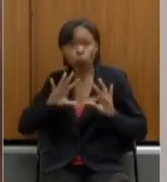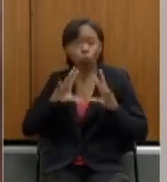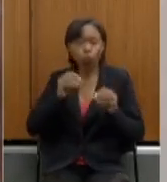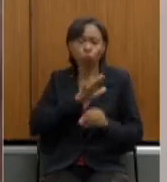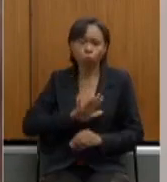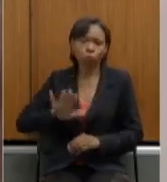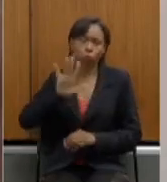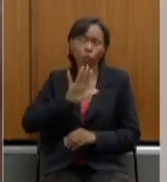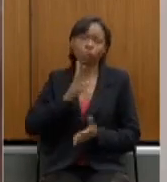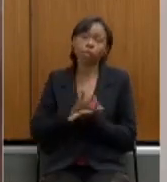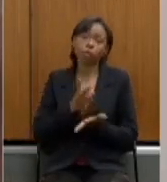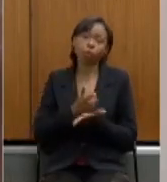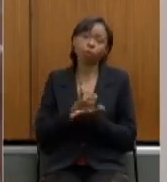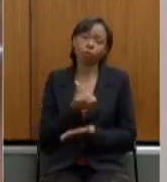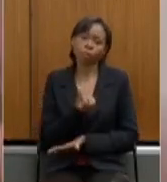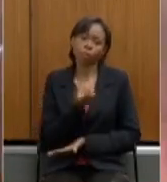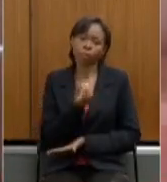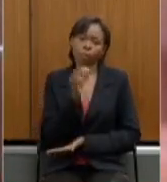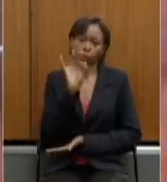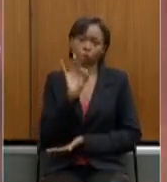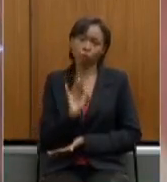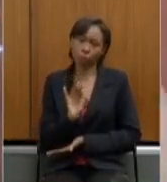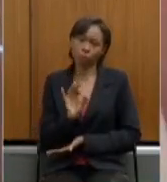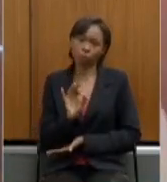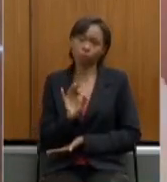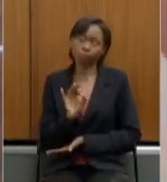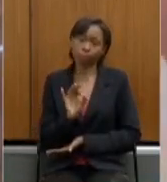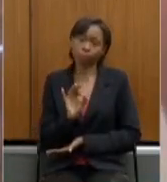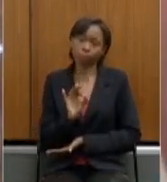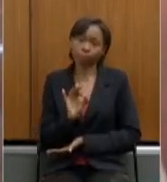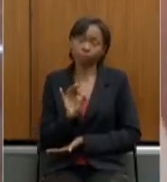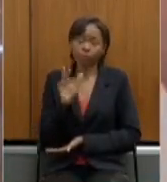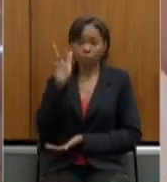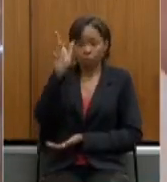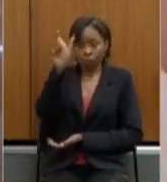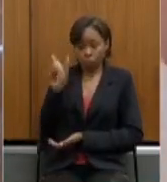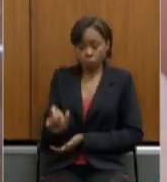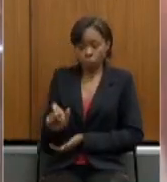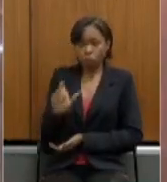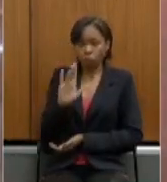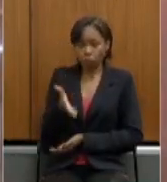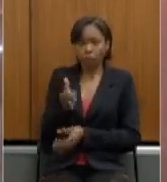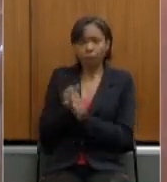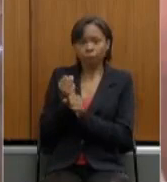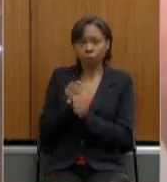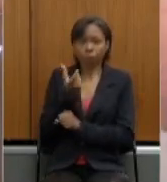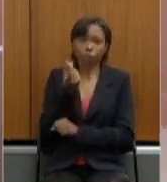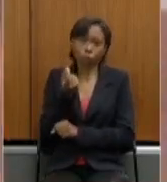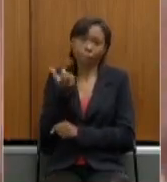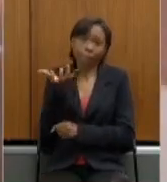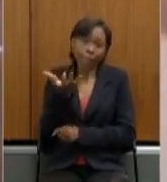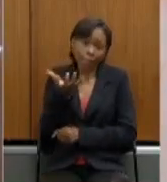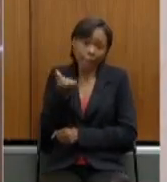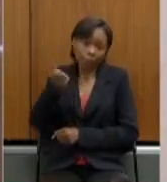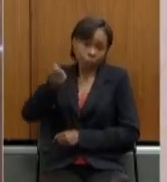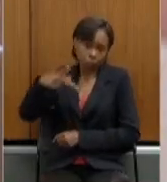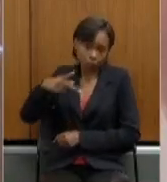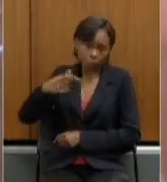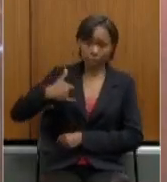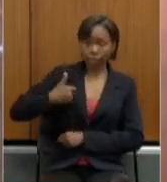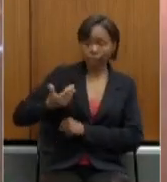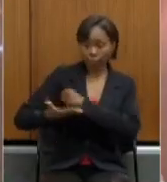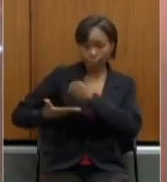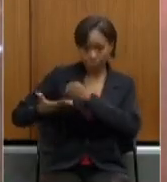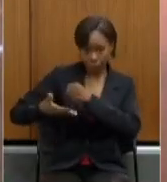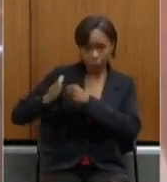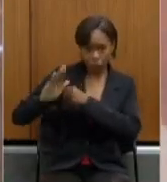dessa média acrescido para quem tem 20 anos e queira se aposentar e tem a idade mínima você